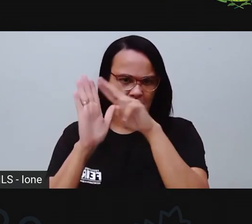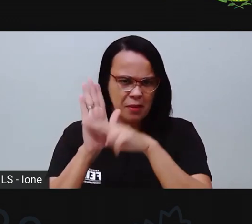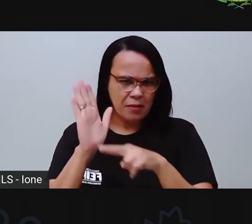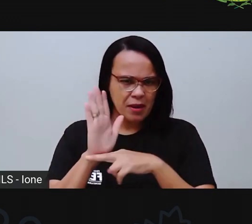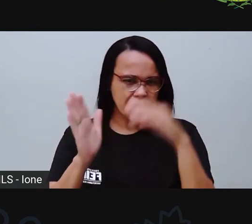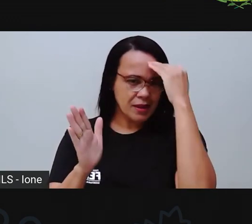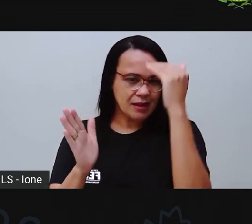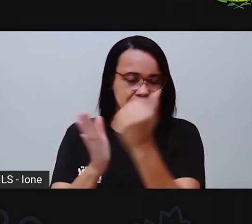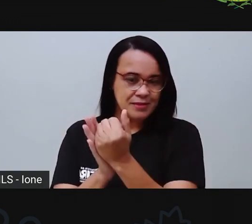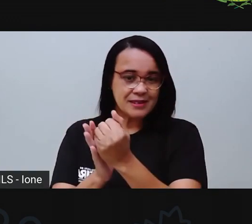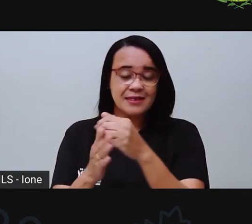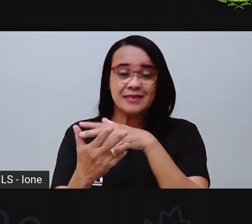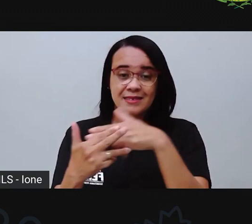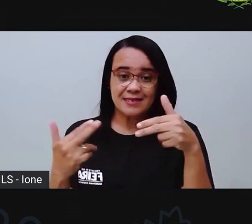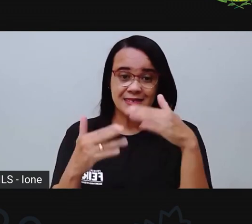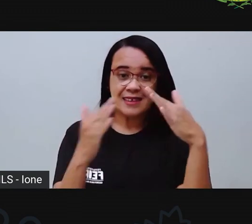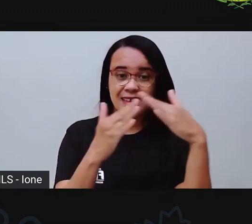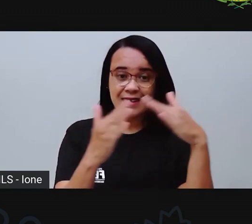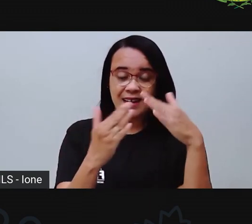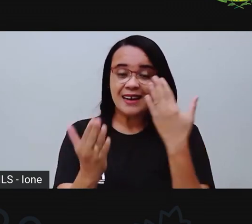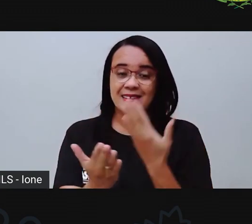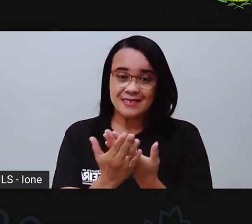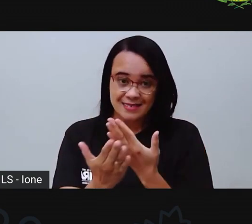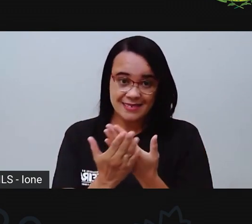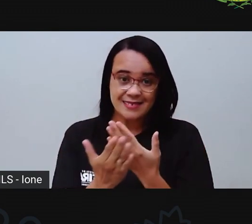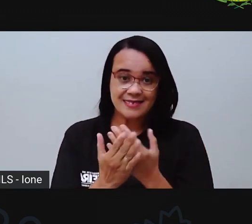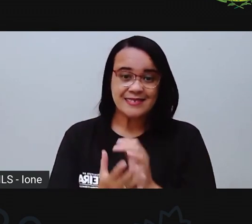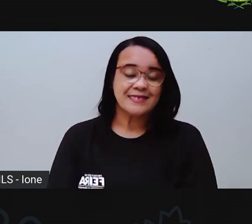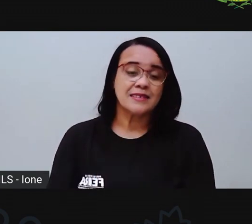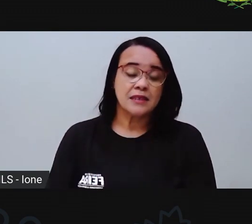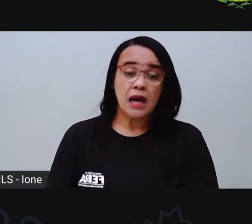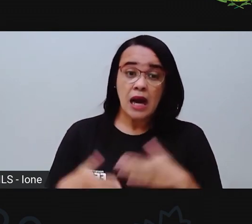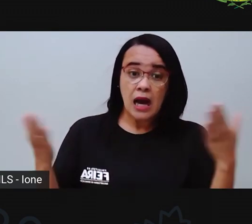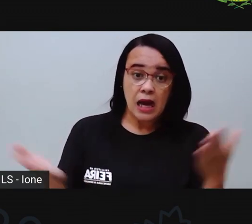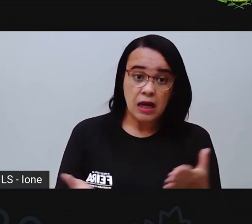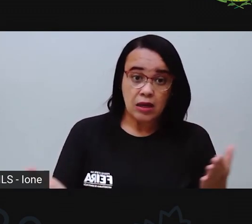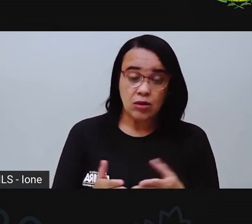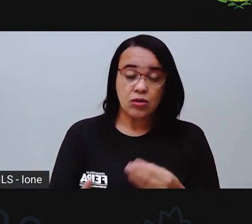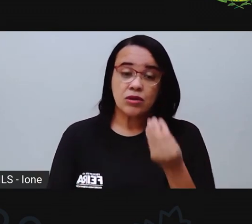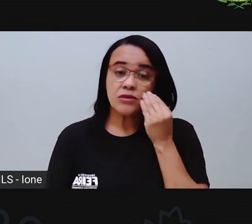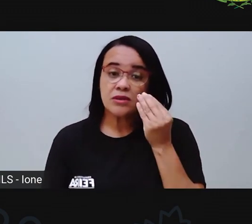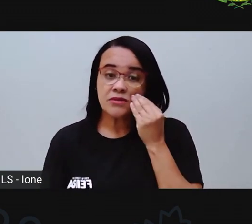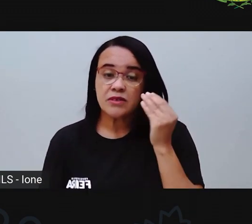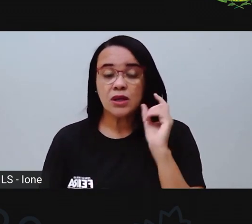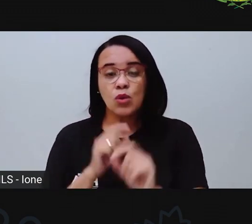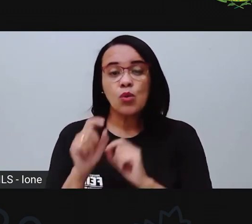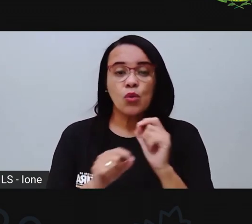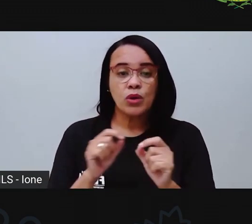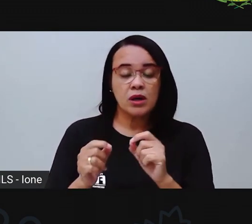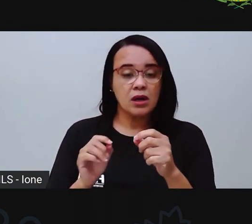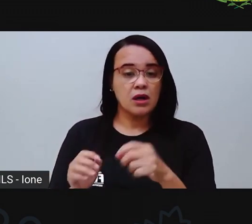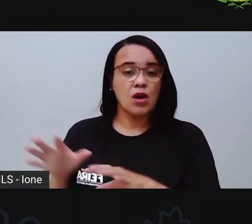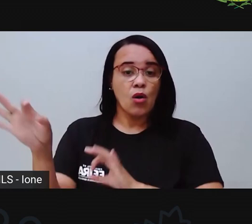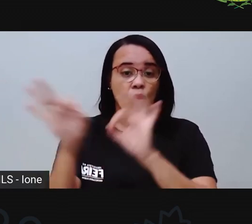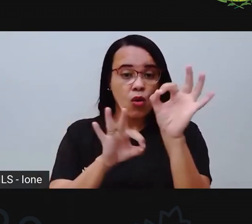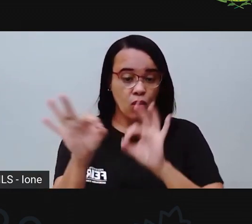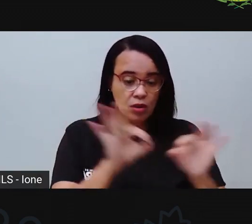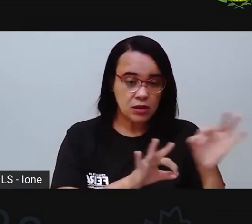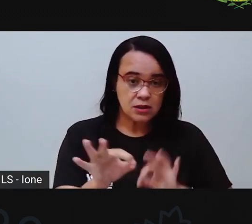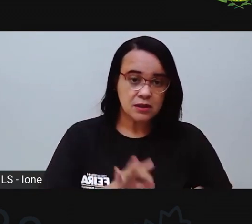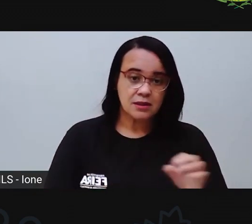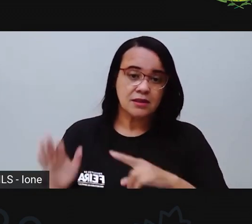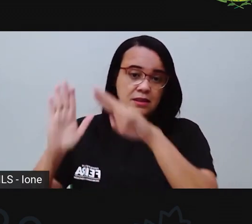gente vai tentar organizar juntos a rotina de vocês, né? Então, eu imagino que vocês já conversaram com os familiares de